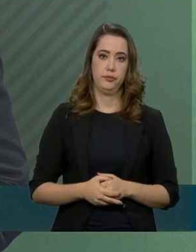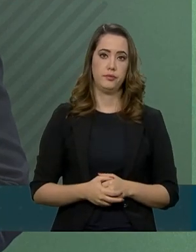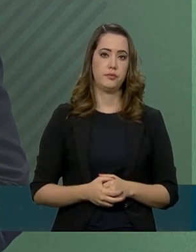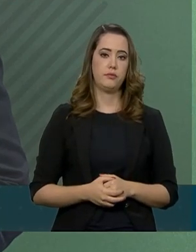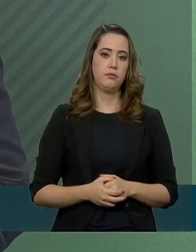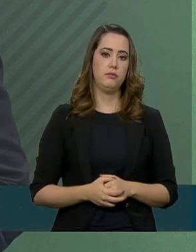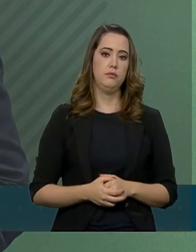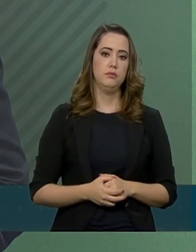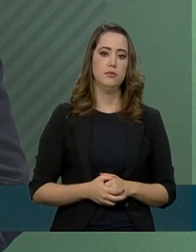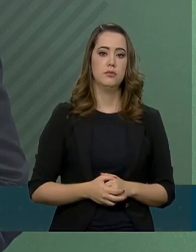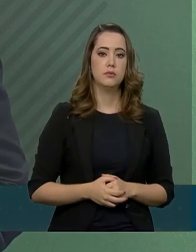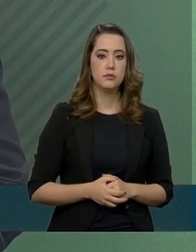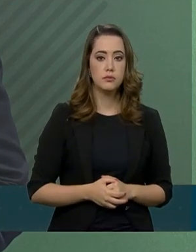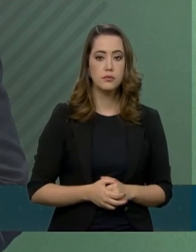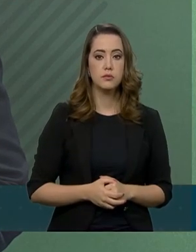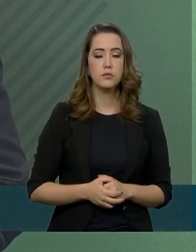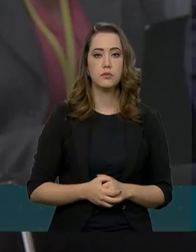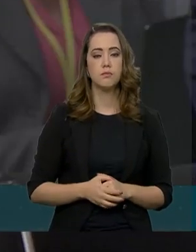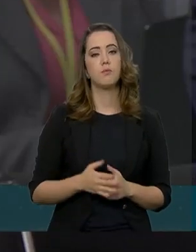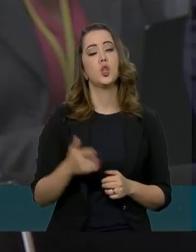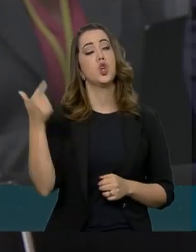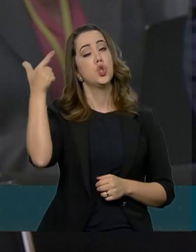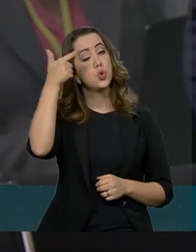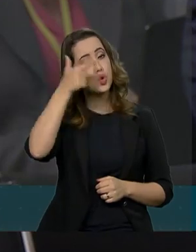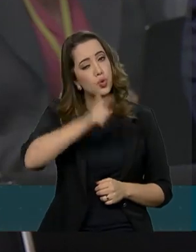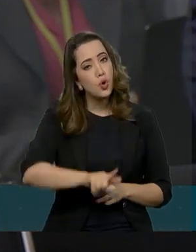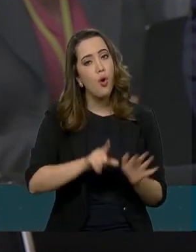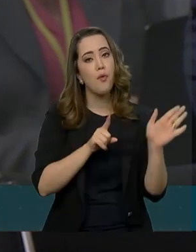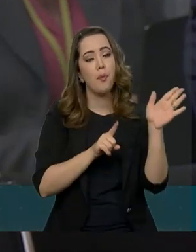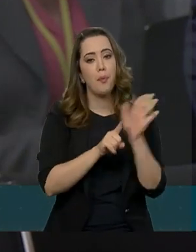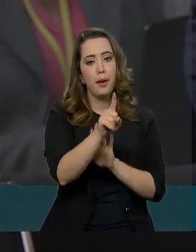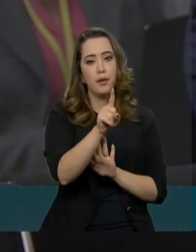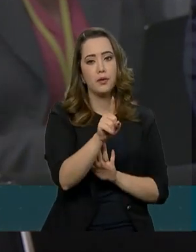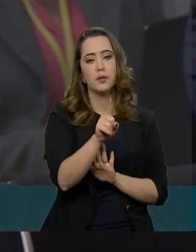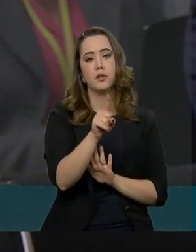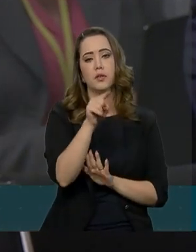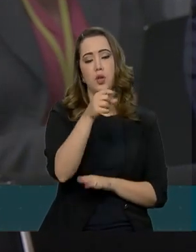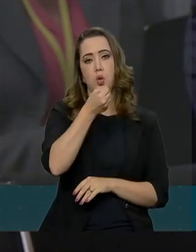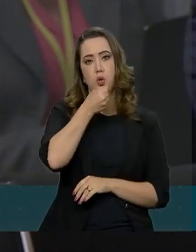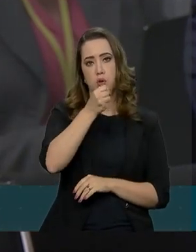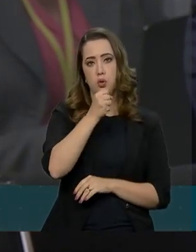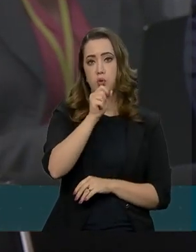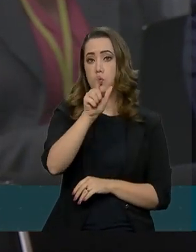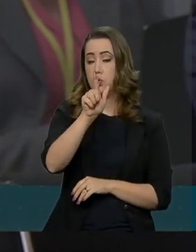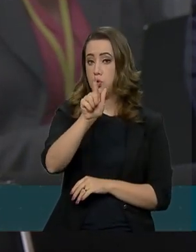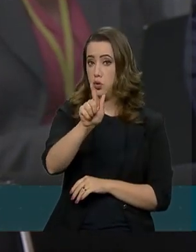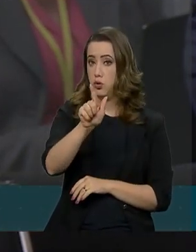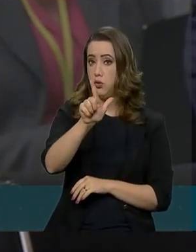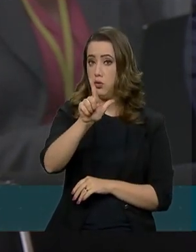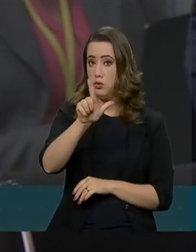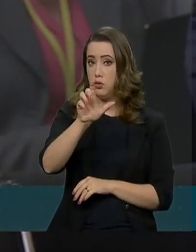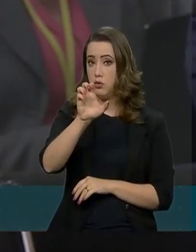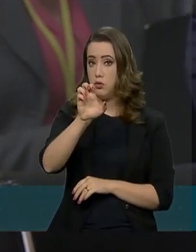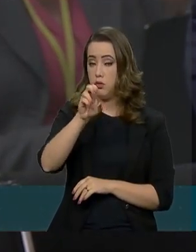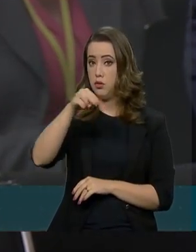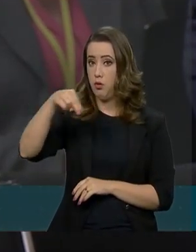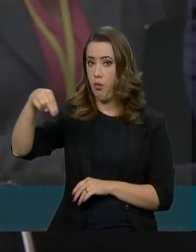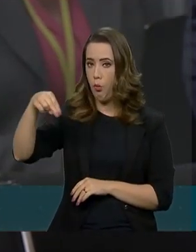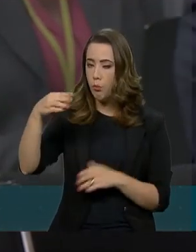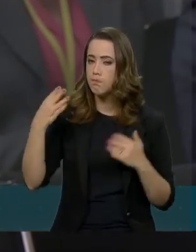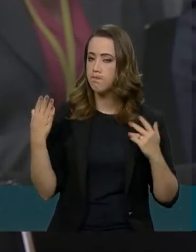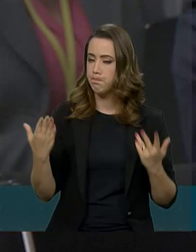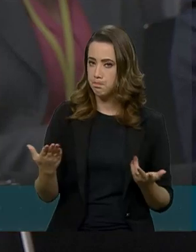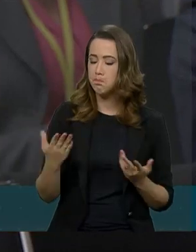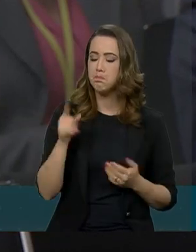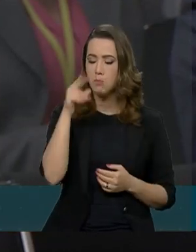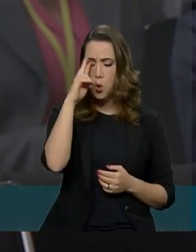Porta-voz, vou insistir na pergunta de novo do jornalista Glenn. O senhor disse que